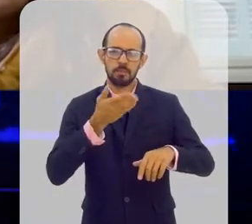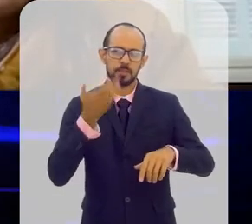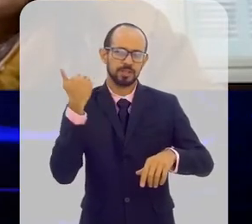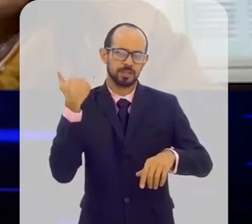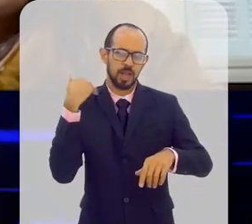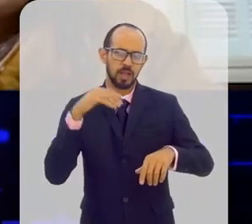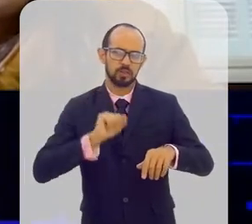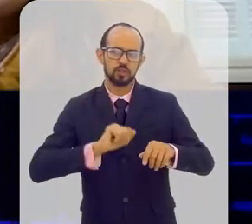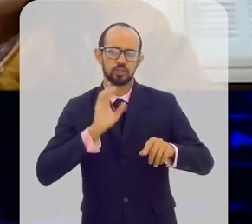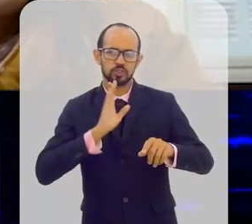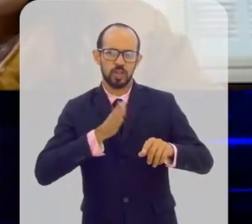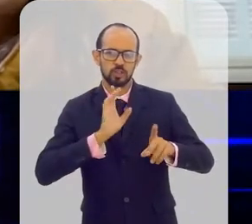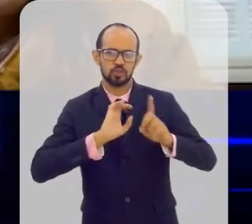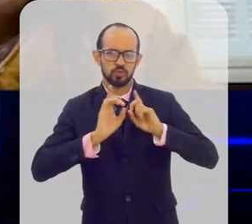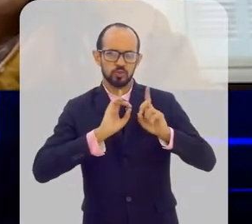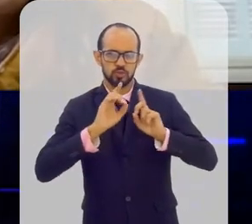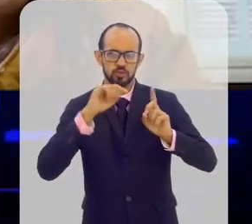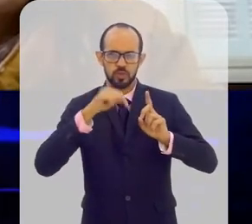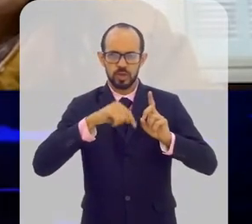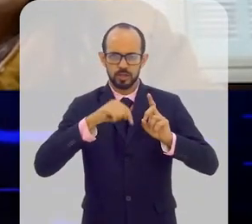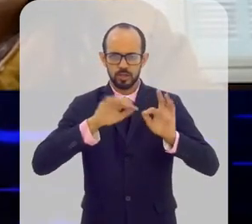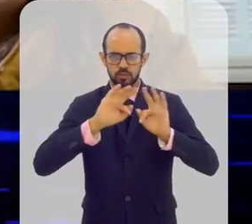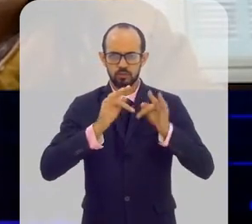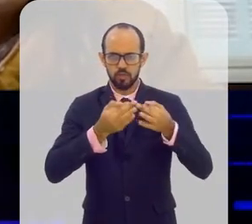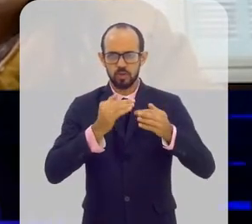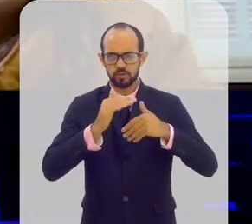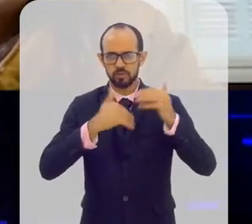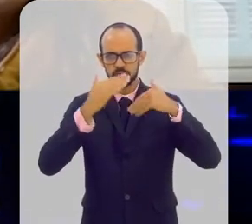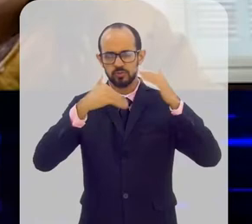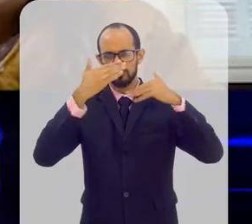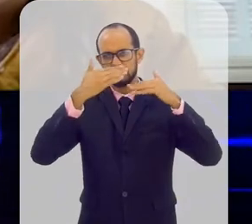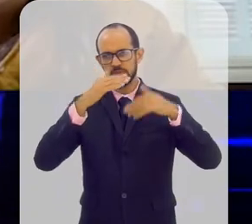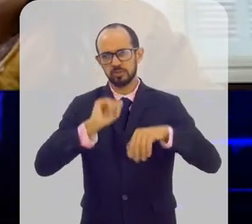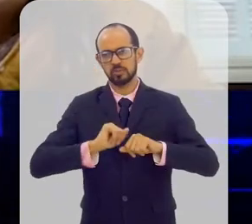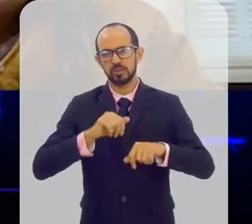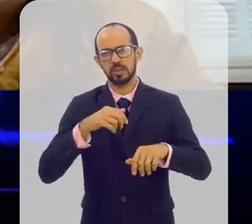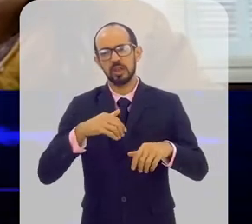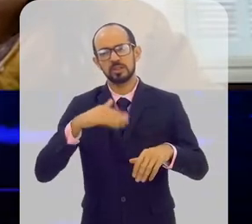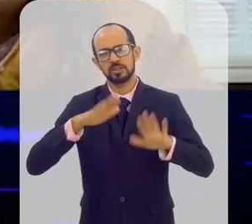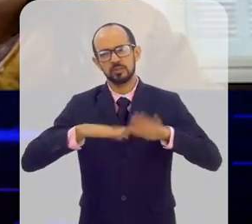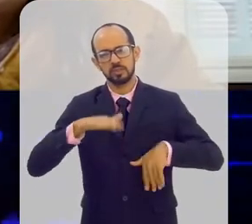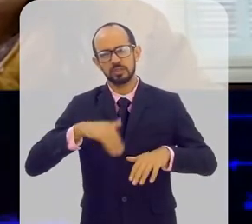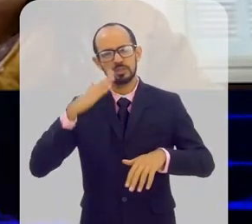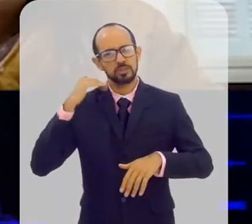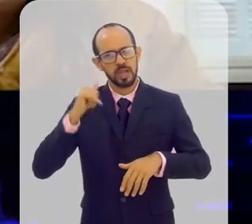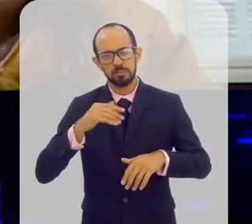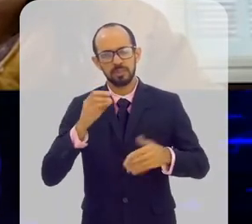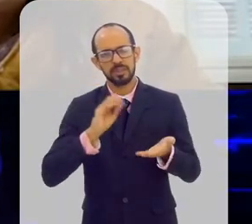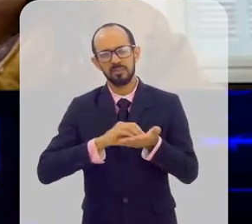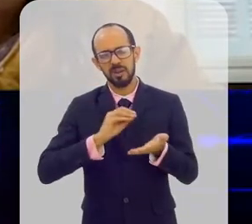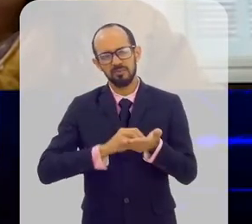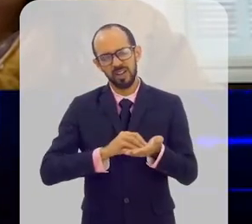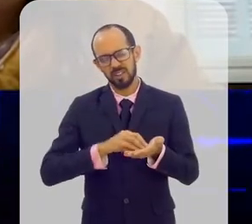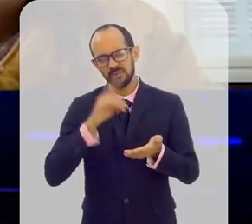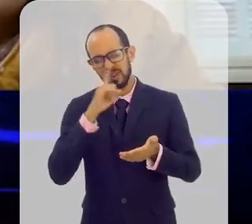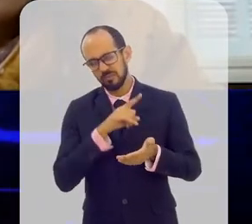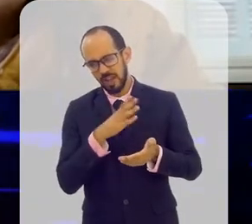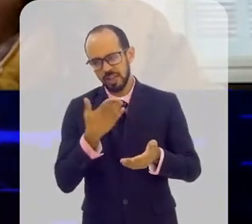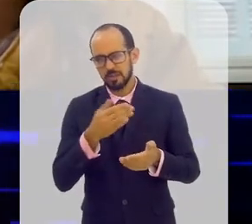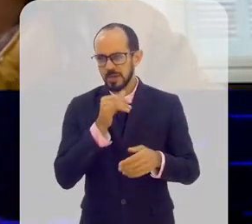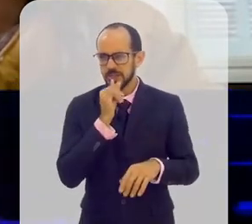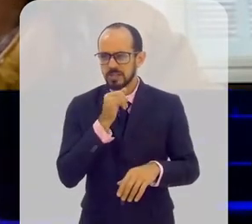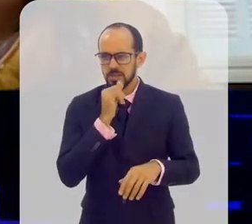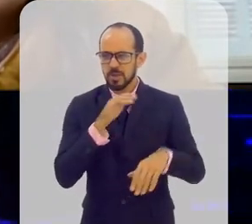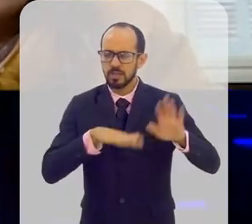fez estudos anteriores, já discutiu esse tema aqui no Fórum de Desenvolvimento e sabe que nem sempre isso está casado.